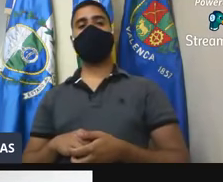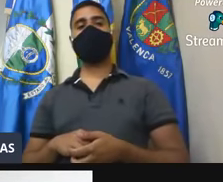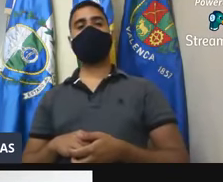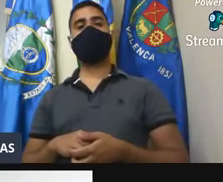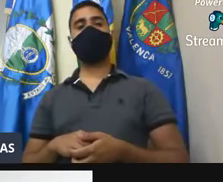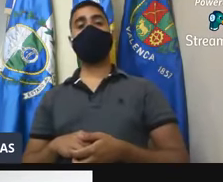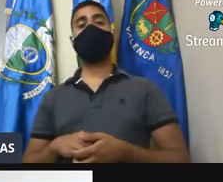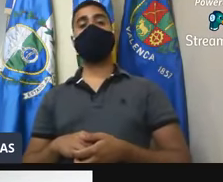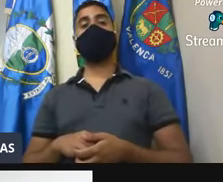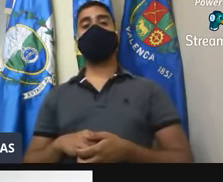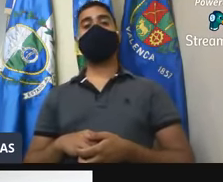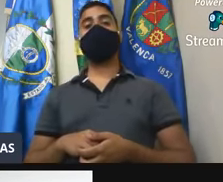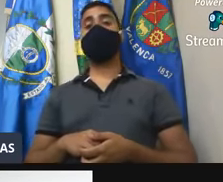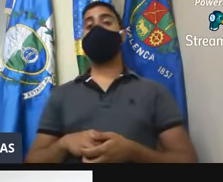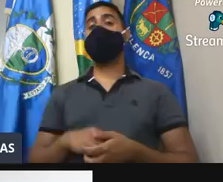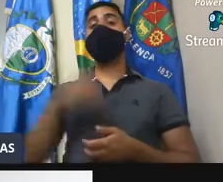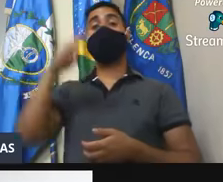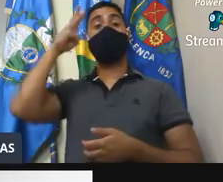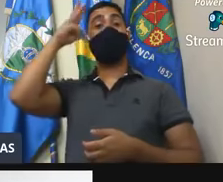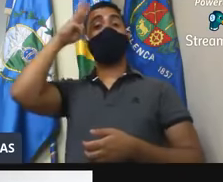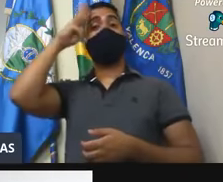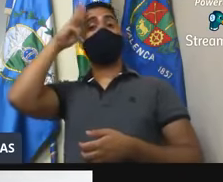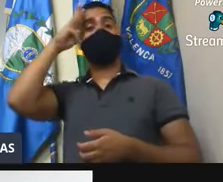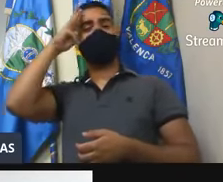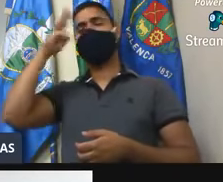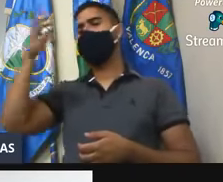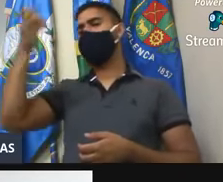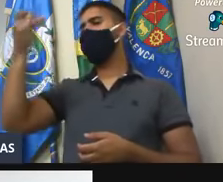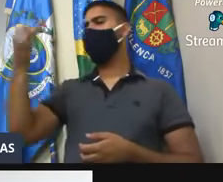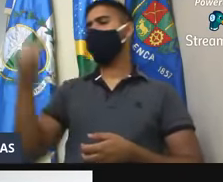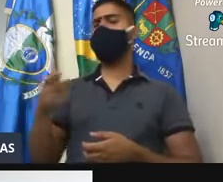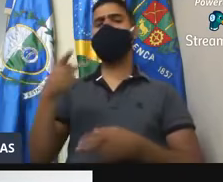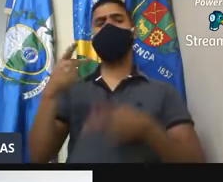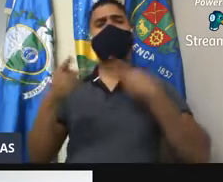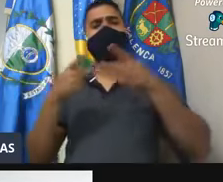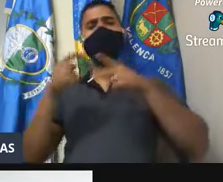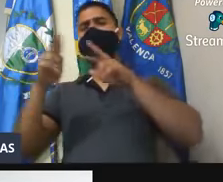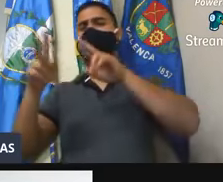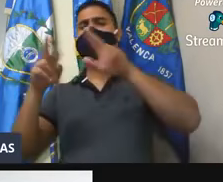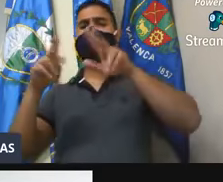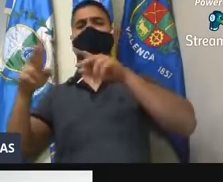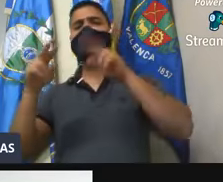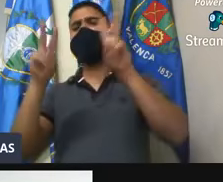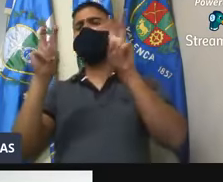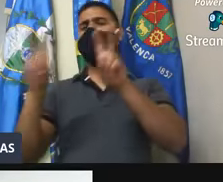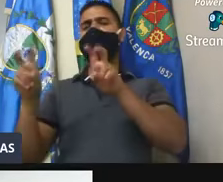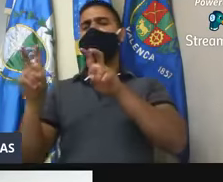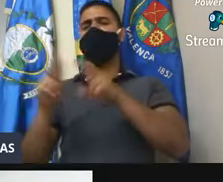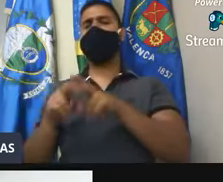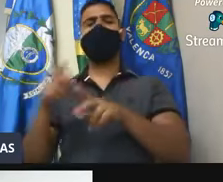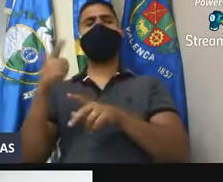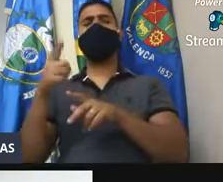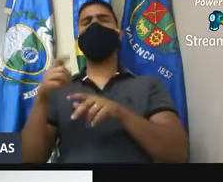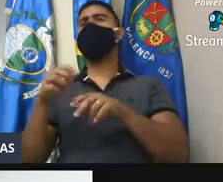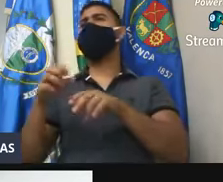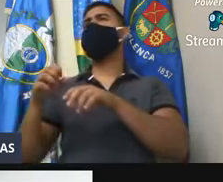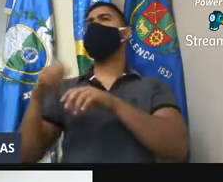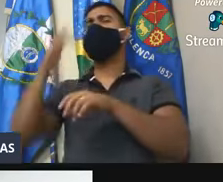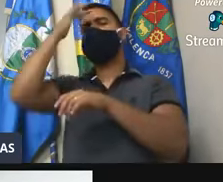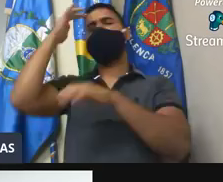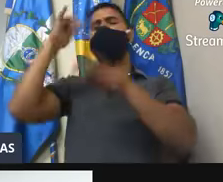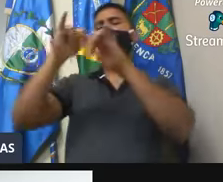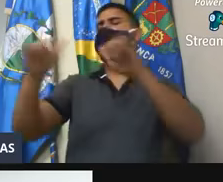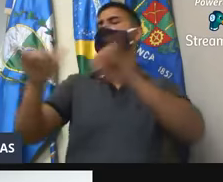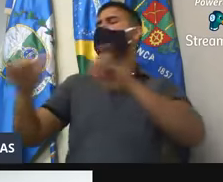a presença do nosso amigo diretor do hospital, Tiago José, prestando contas, falando sobre isso, falando sobre todas as coisas, para que não se prolifere esse tipo de